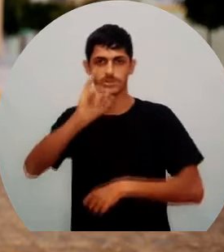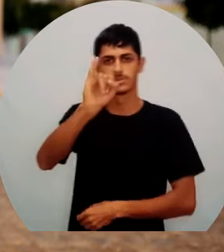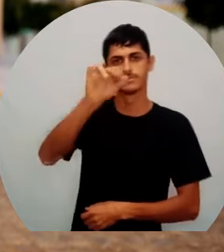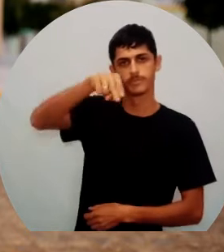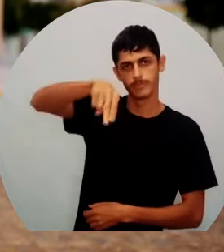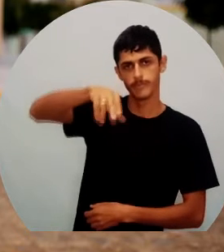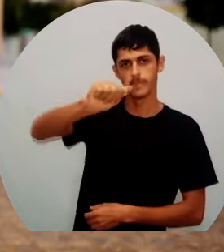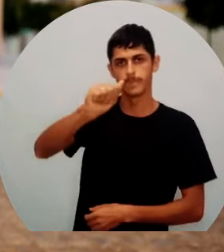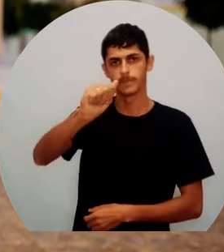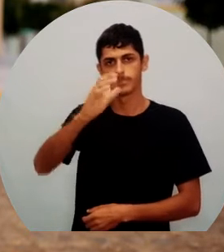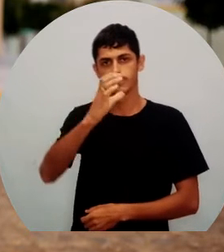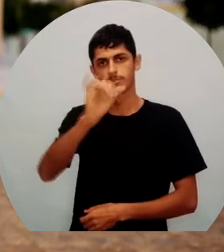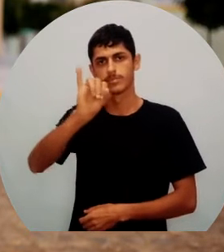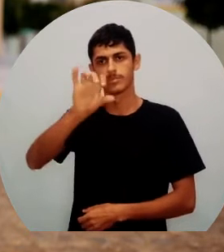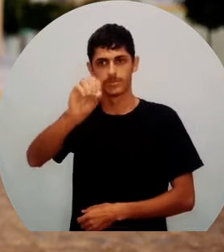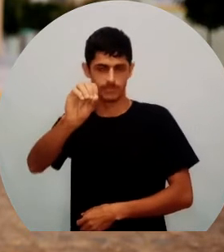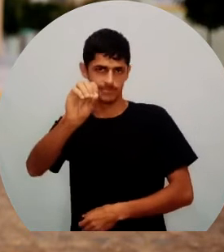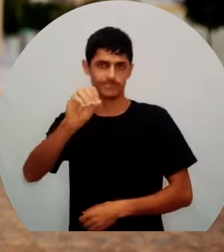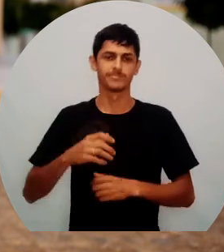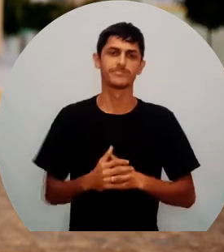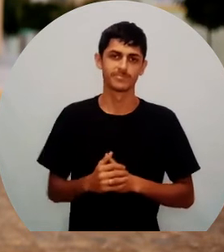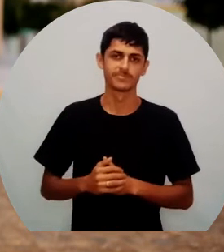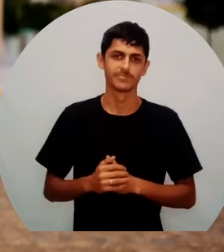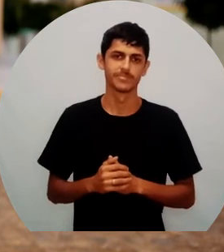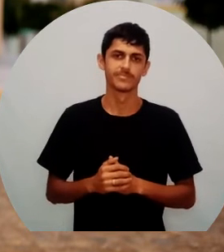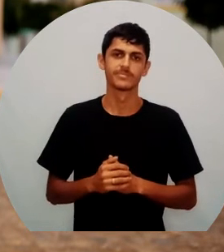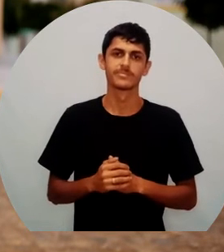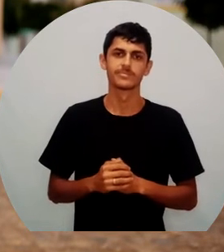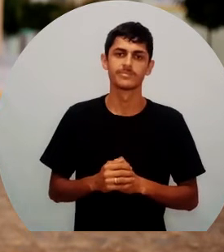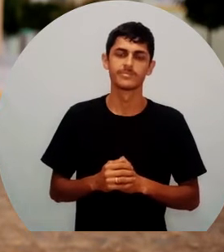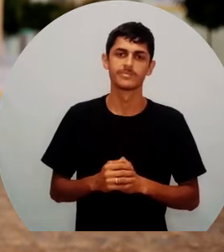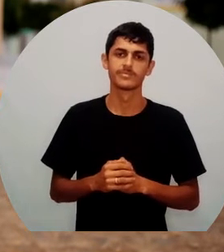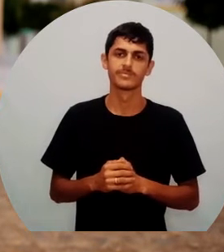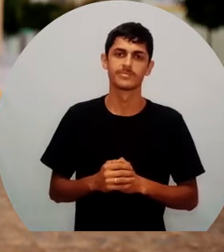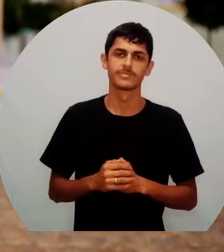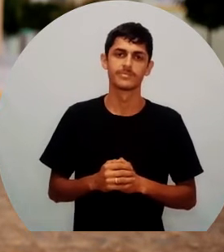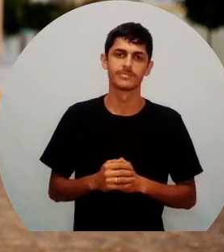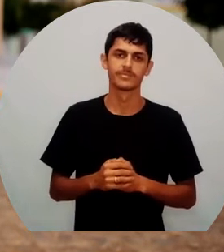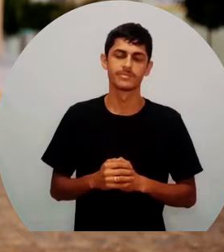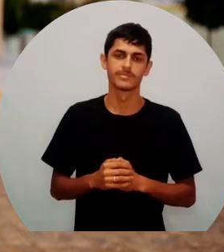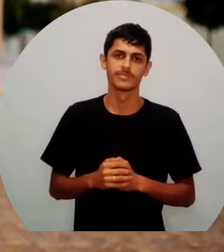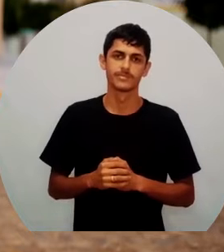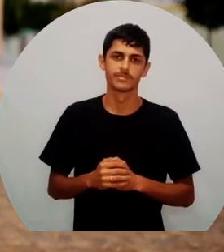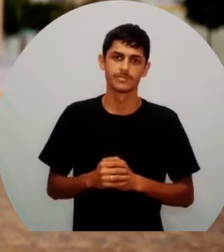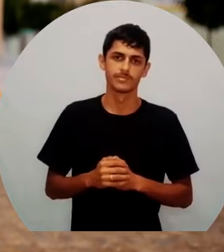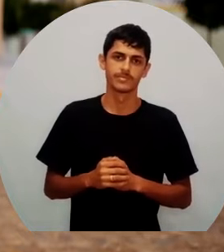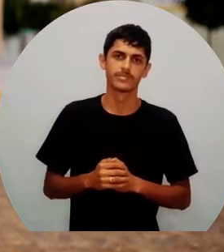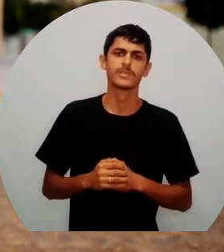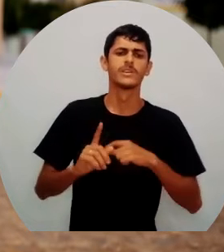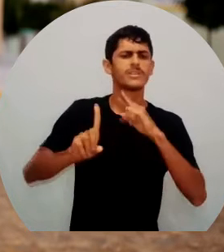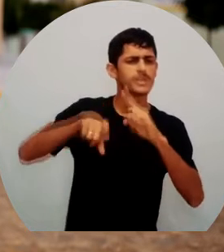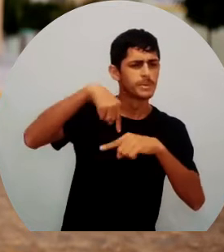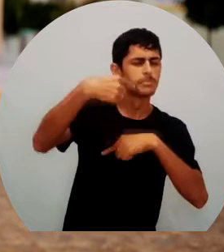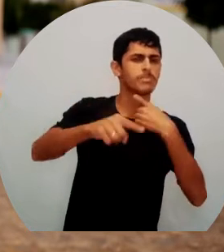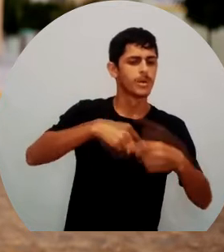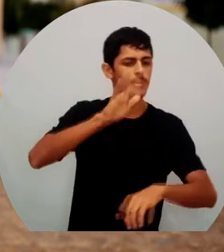construção da vila, que hoje, uma grande parte aqui da vila, faz parte do patrimônio de São José. Mas tiveram